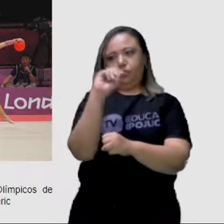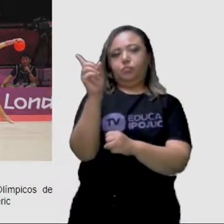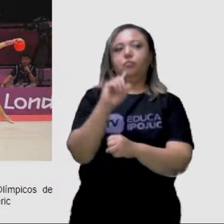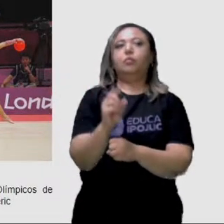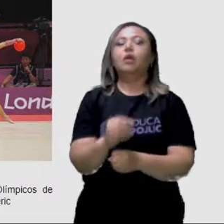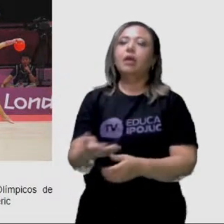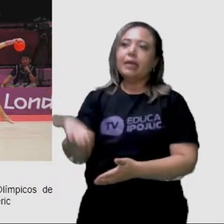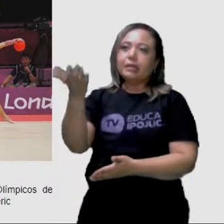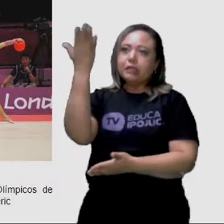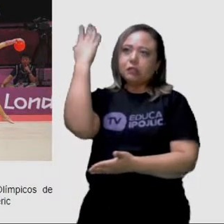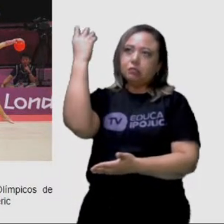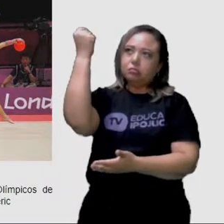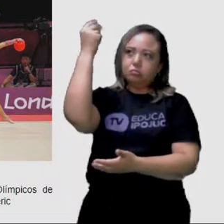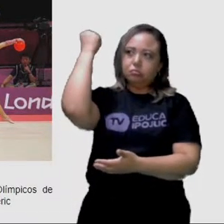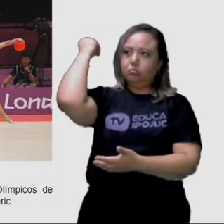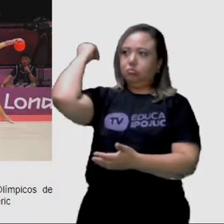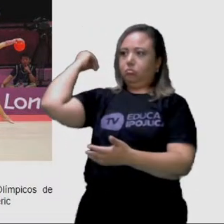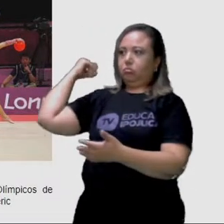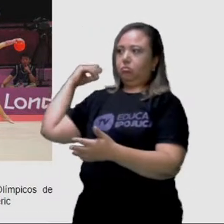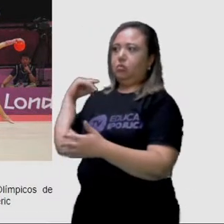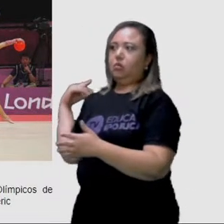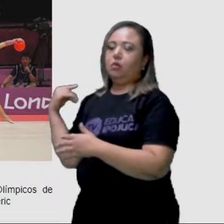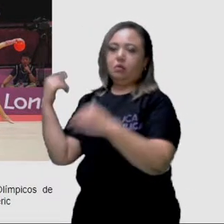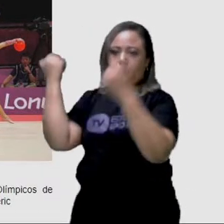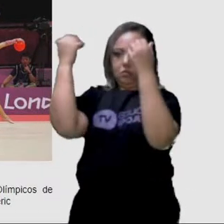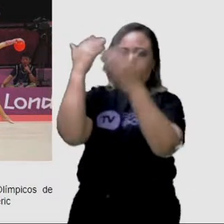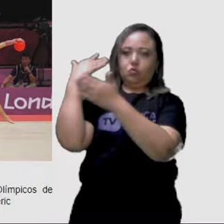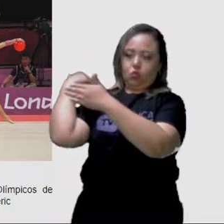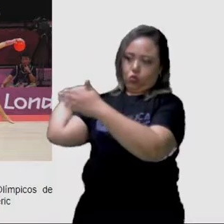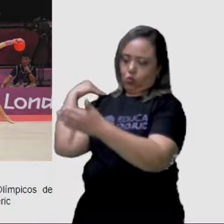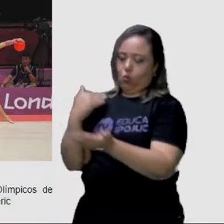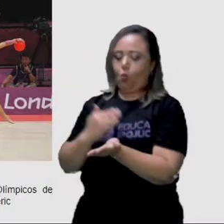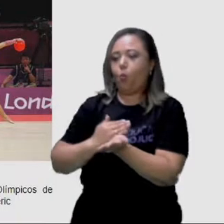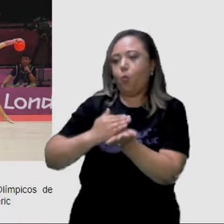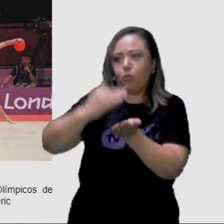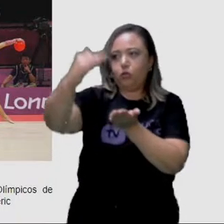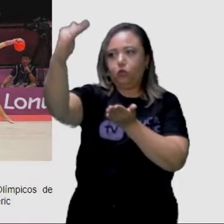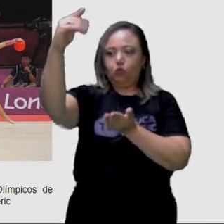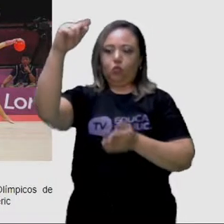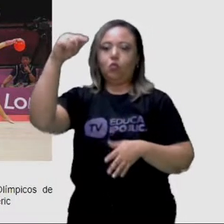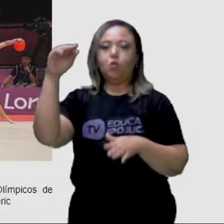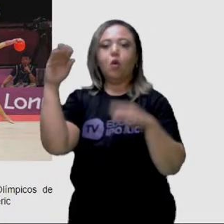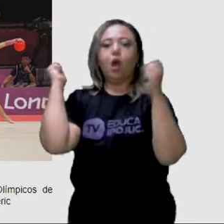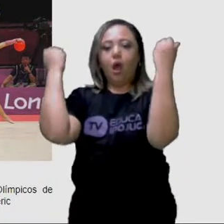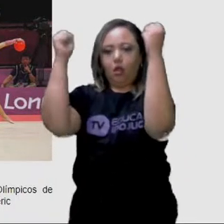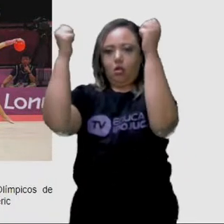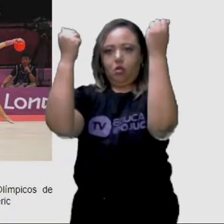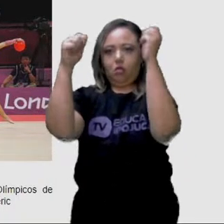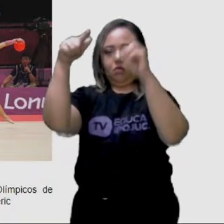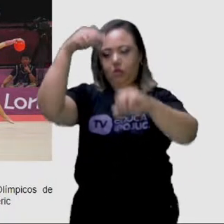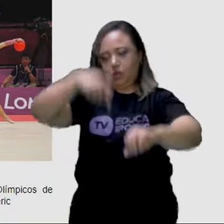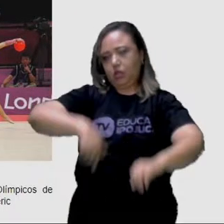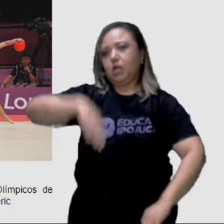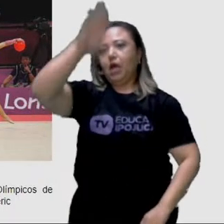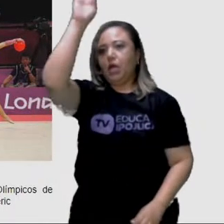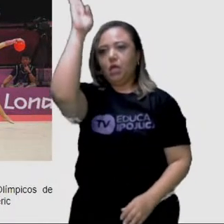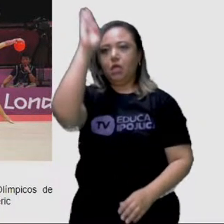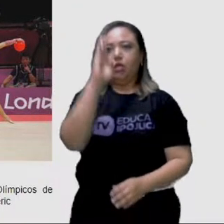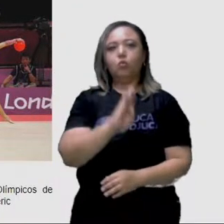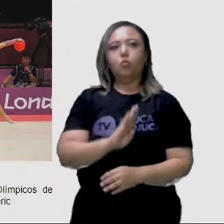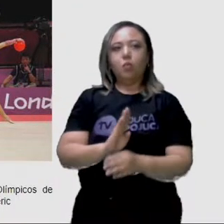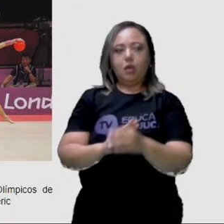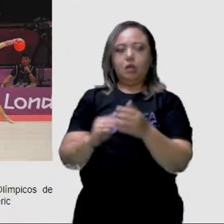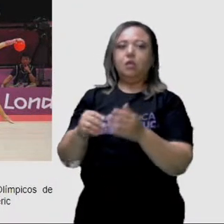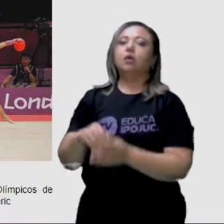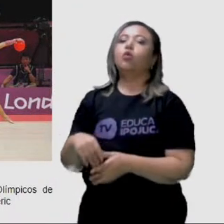vai já desde o início da educação física no nosso país. E, algumas vezes, essa preocupação aparece com mais